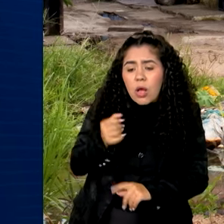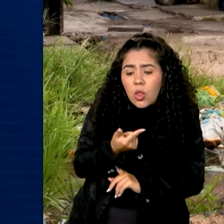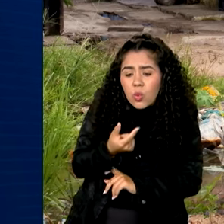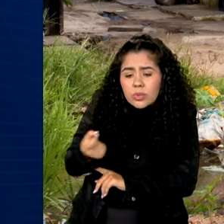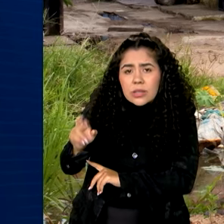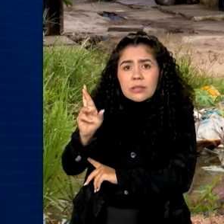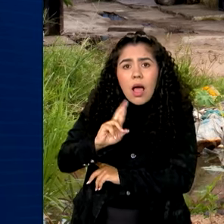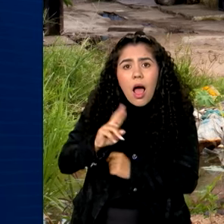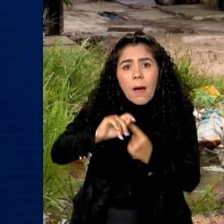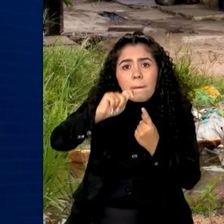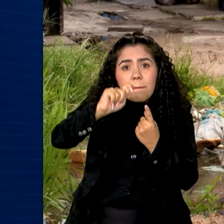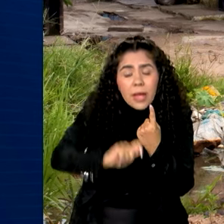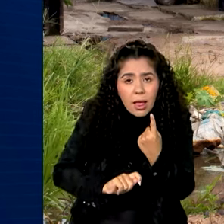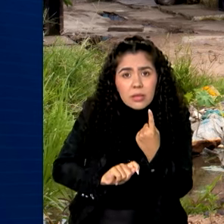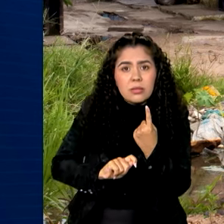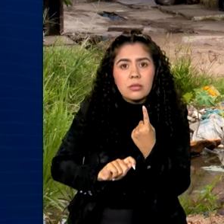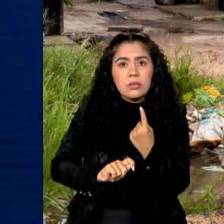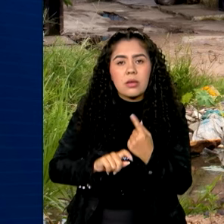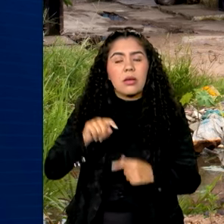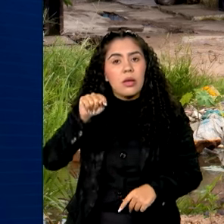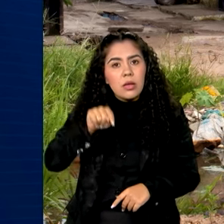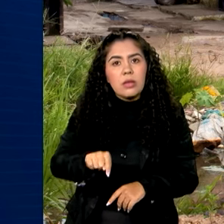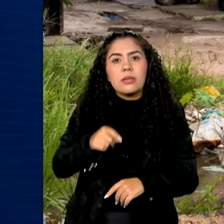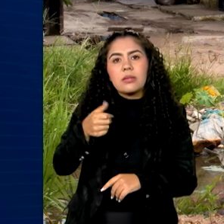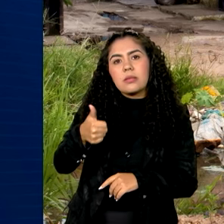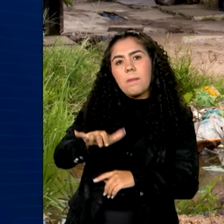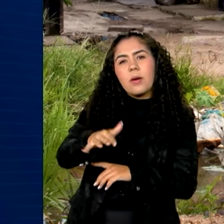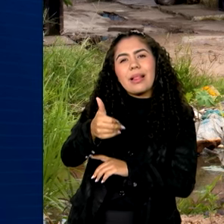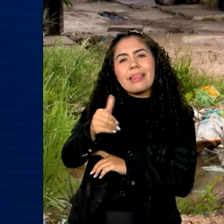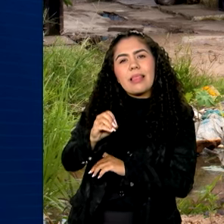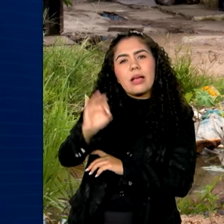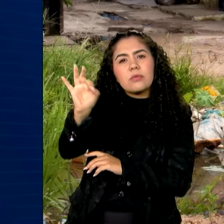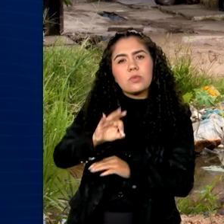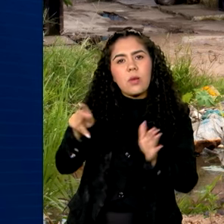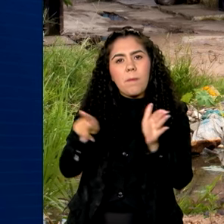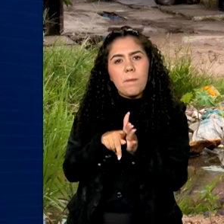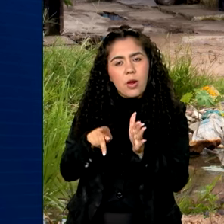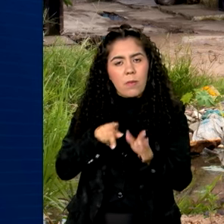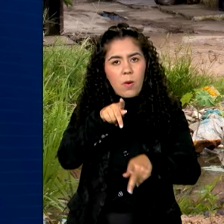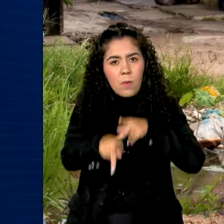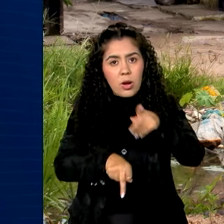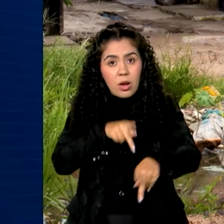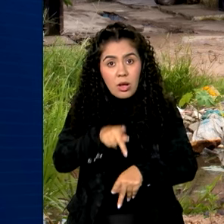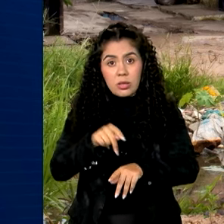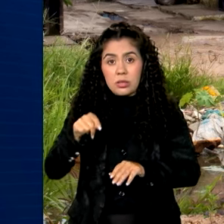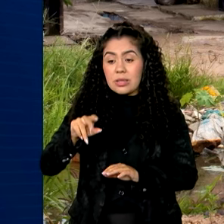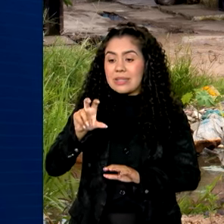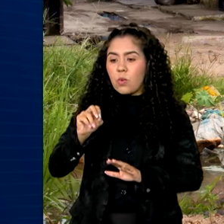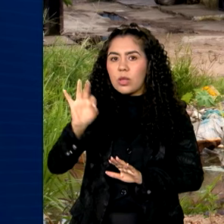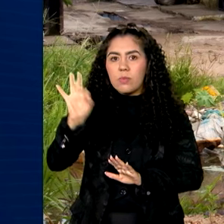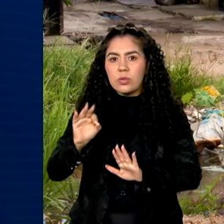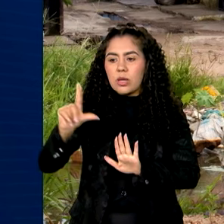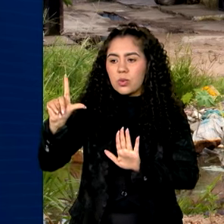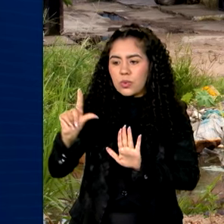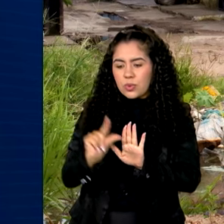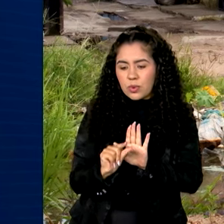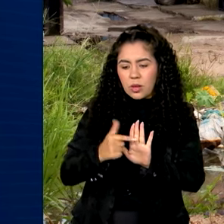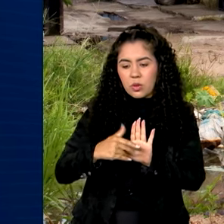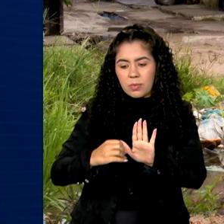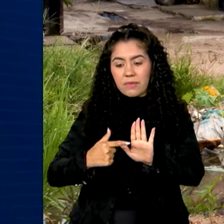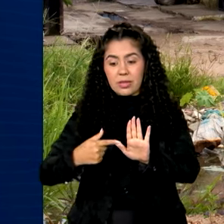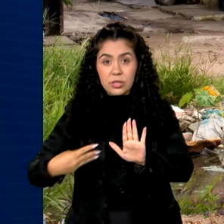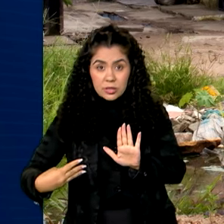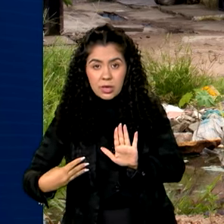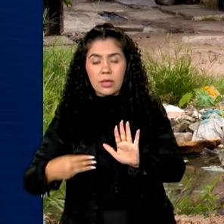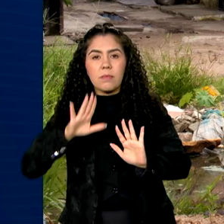mês, representando quase 10% da população. Esse número caiu 50% em 2023. De